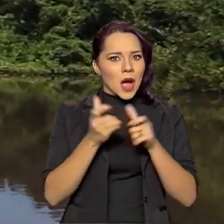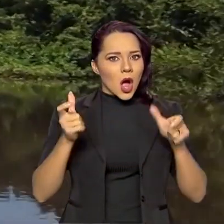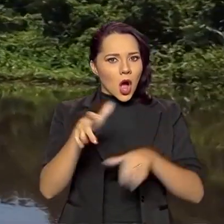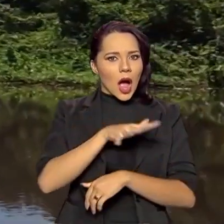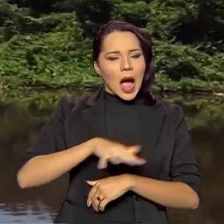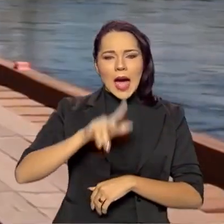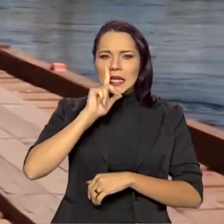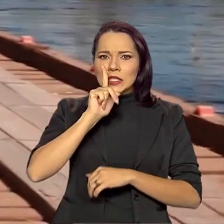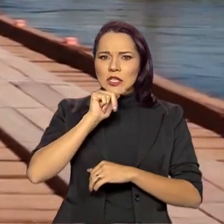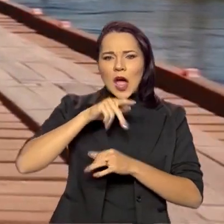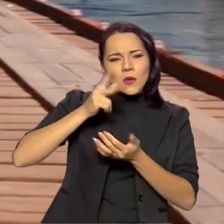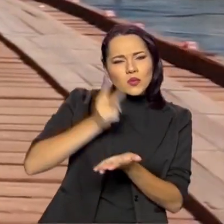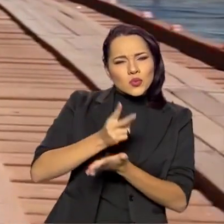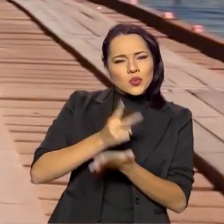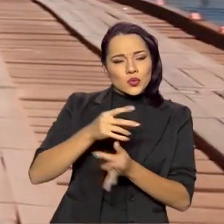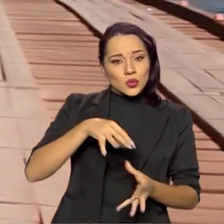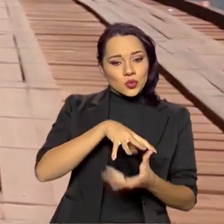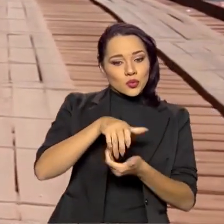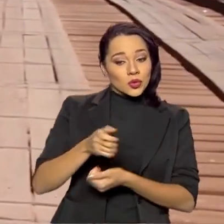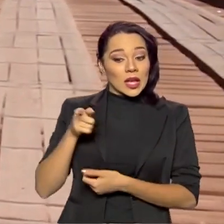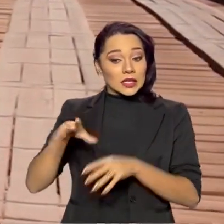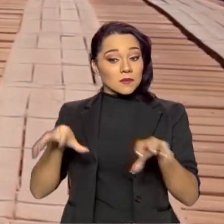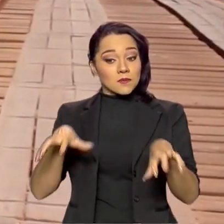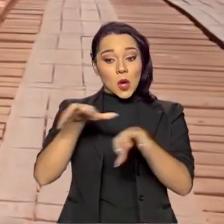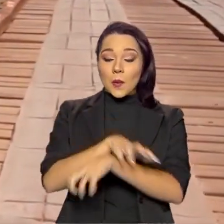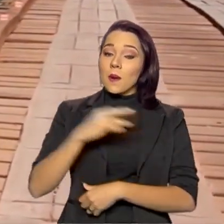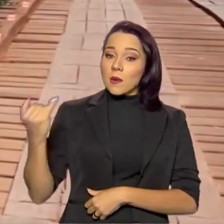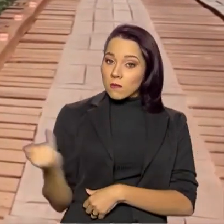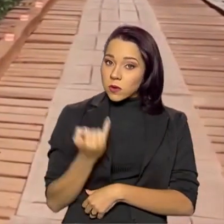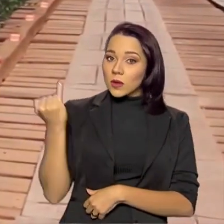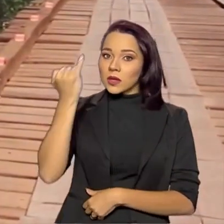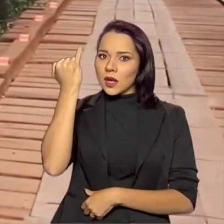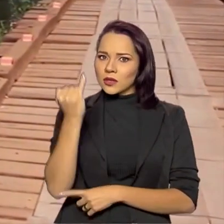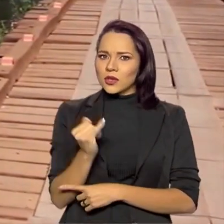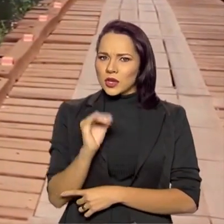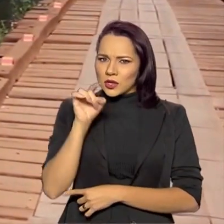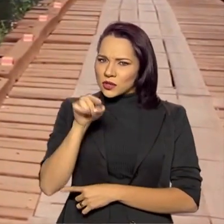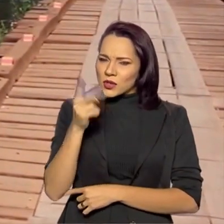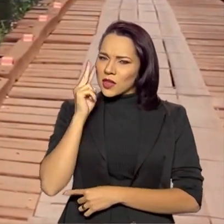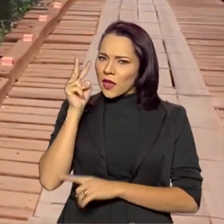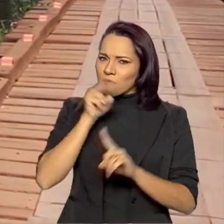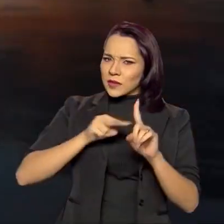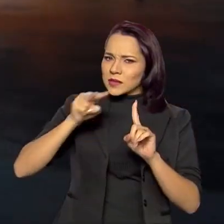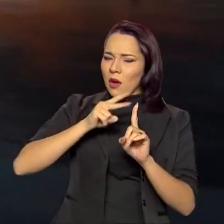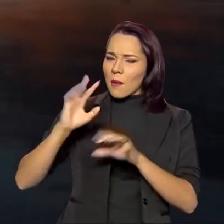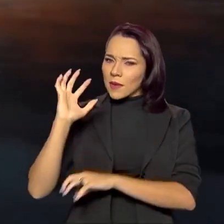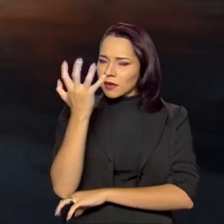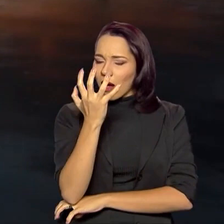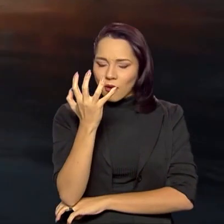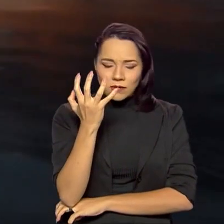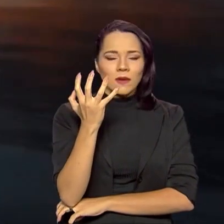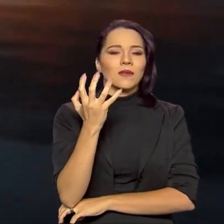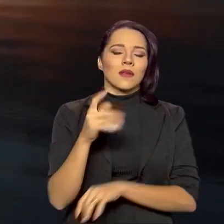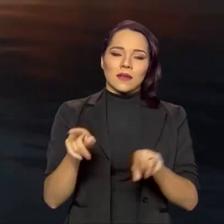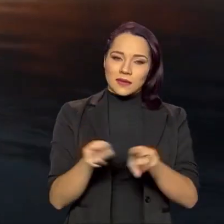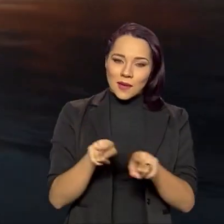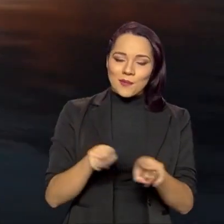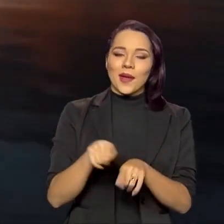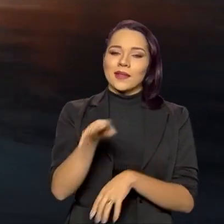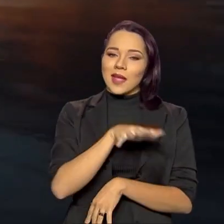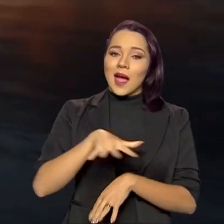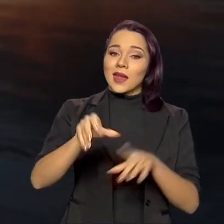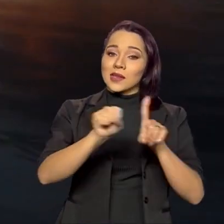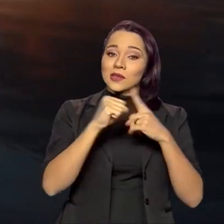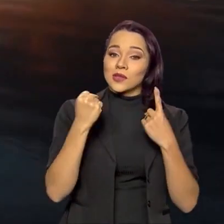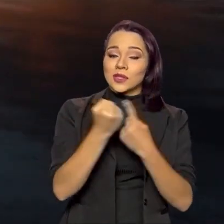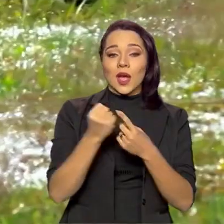contínua do mundo, tornam esse bioma importantíssimo não apenas do ponto de vista ambiental, mas também social e